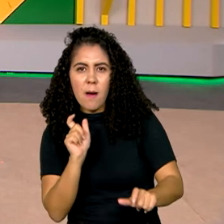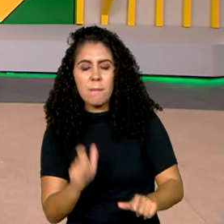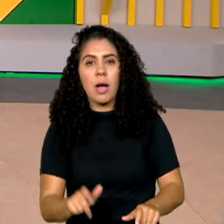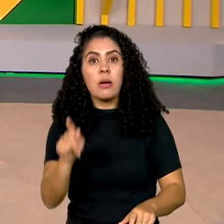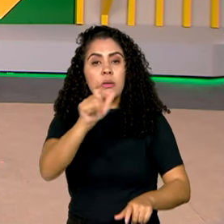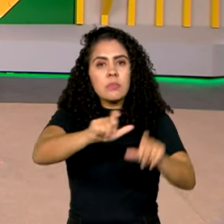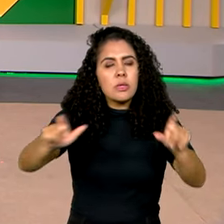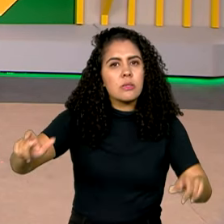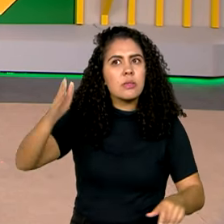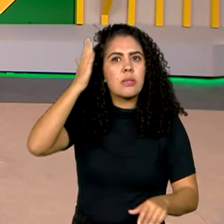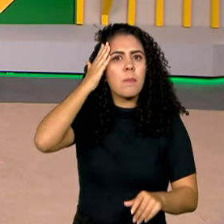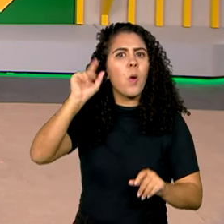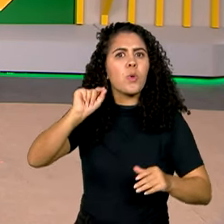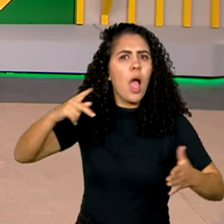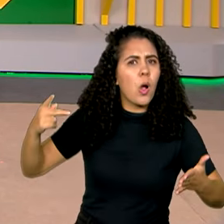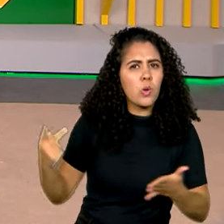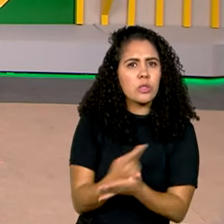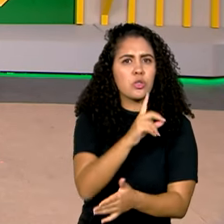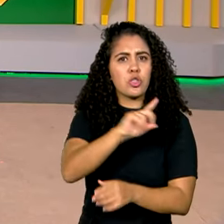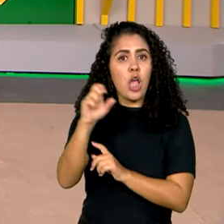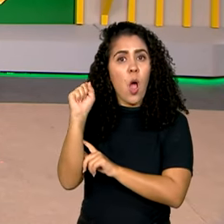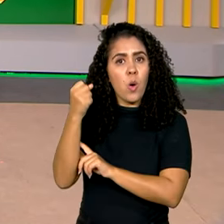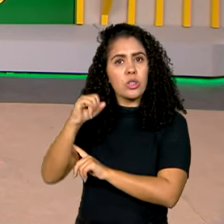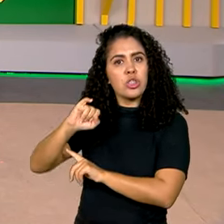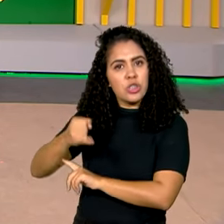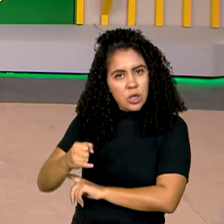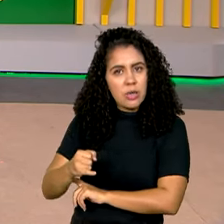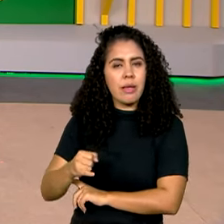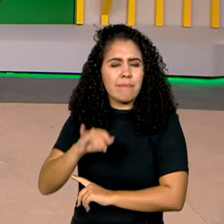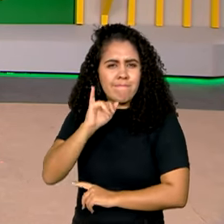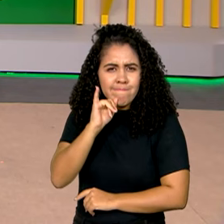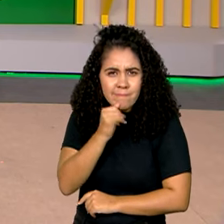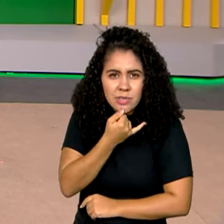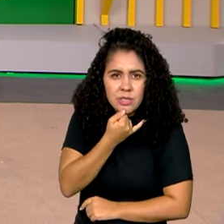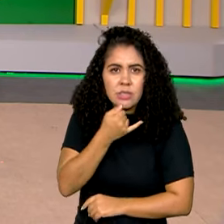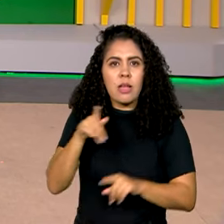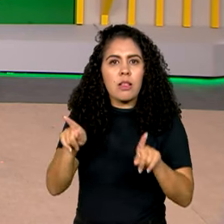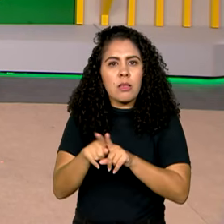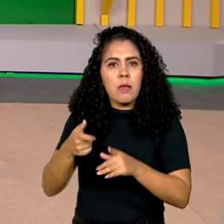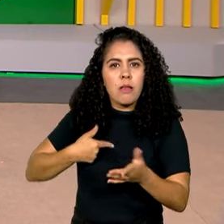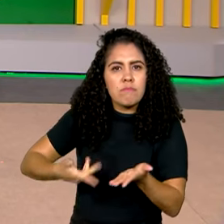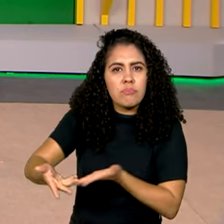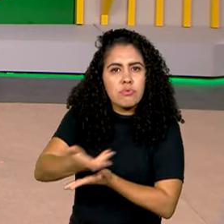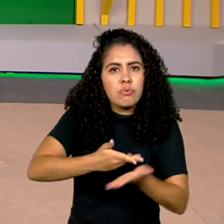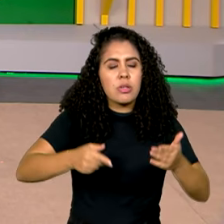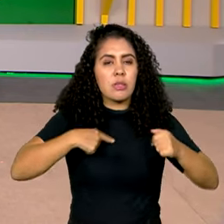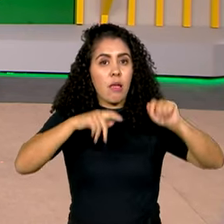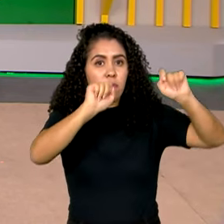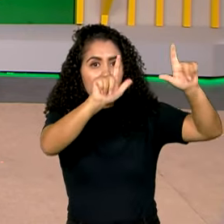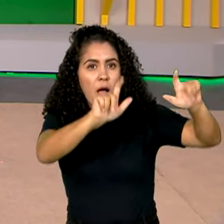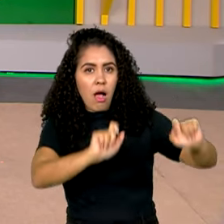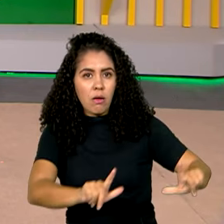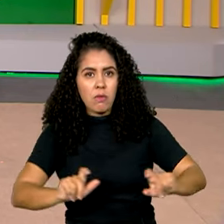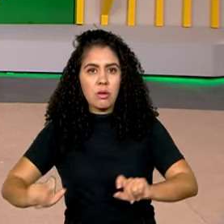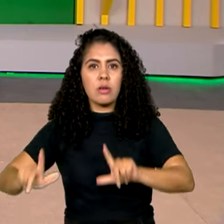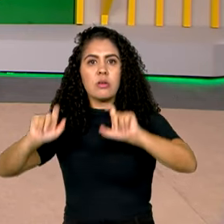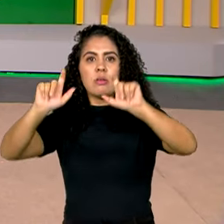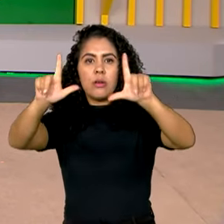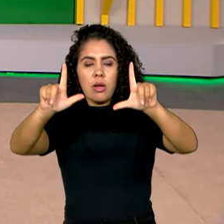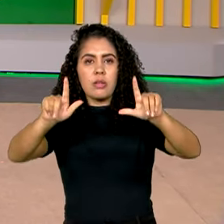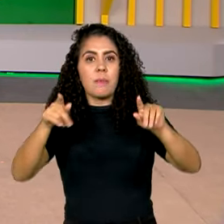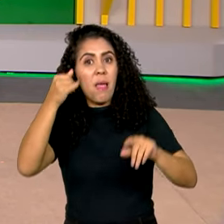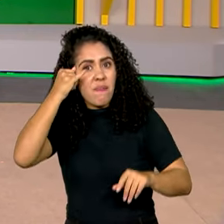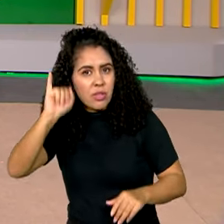noção do que aconteceu naquela data tão triste, trocar informações e registros sobre os atos e evitar que